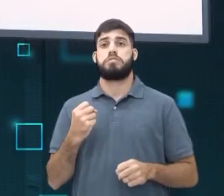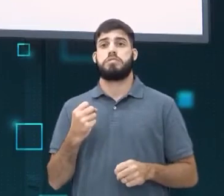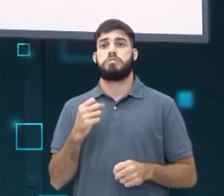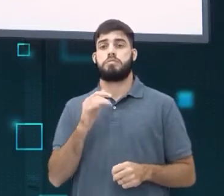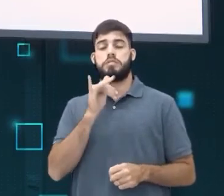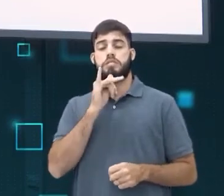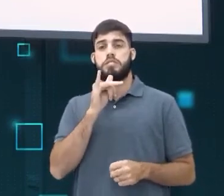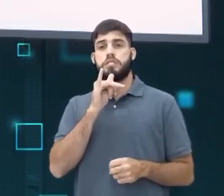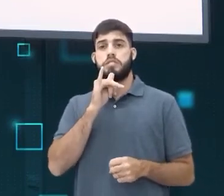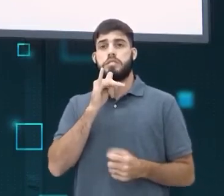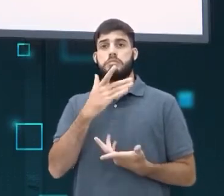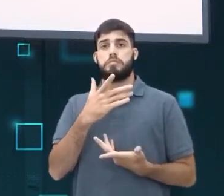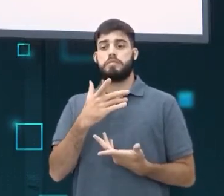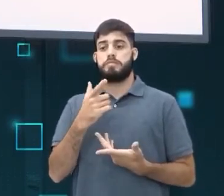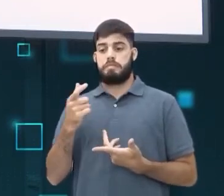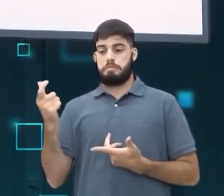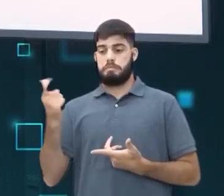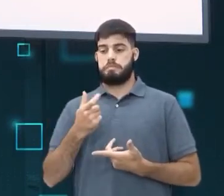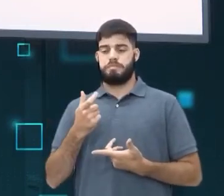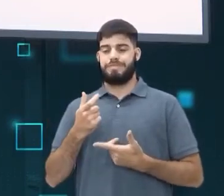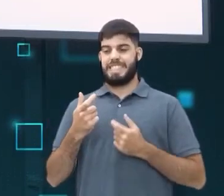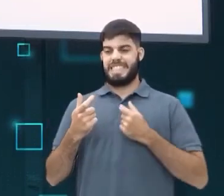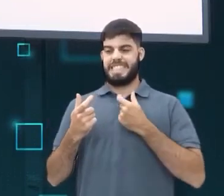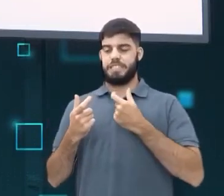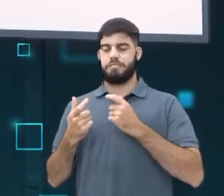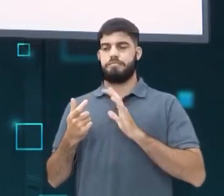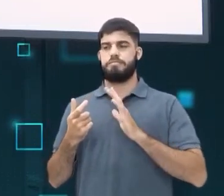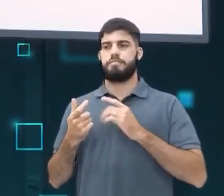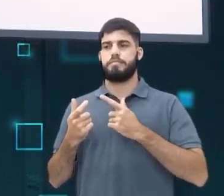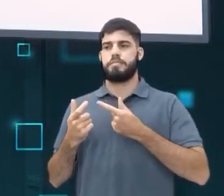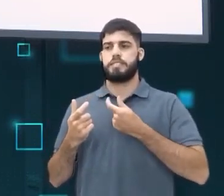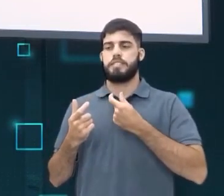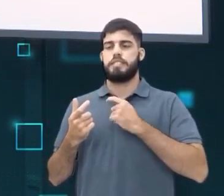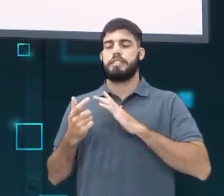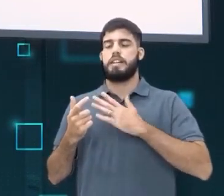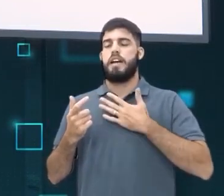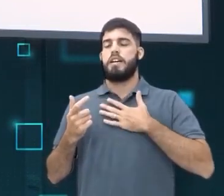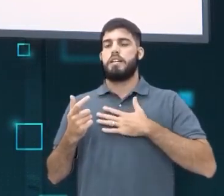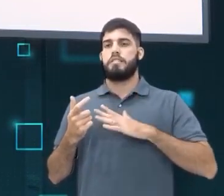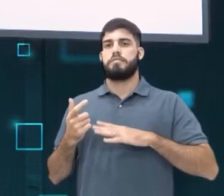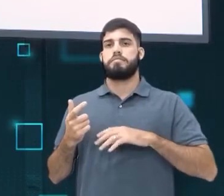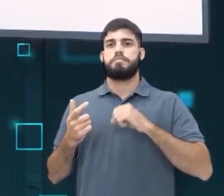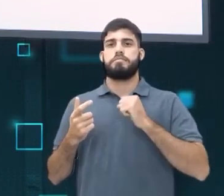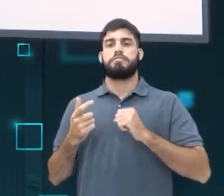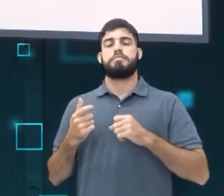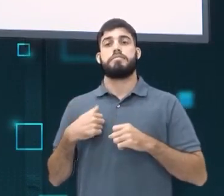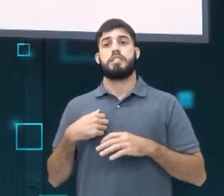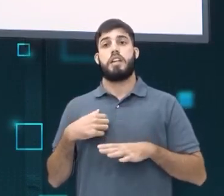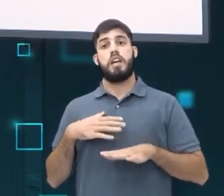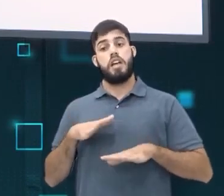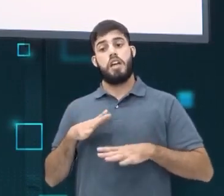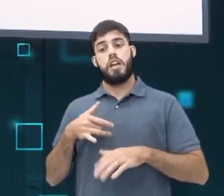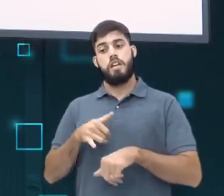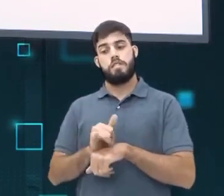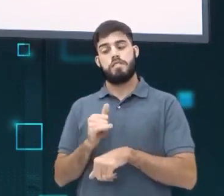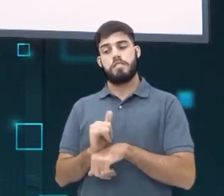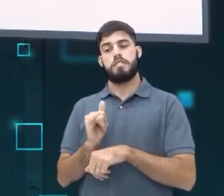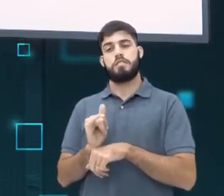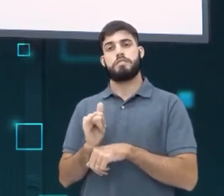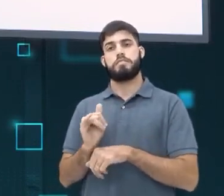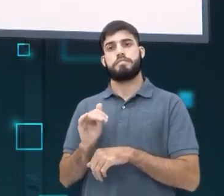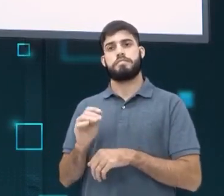comentário maldoso. Mas a melhor forma de se evitar discussões é evitar